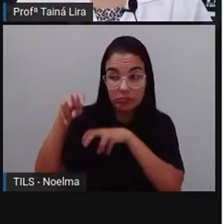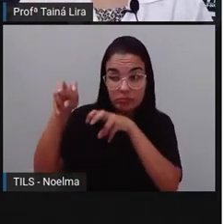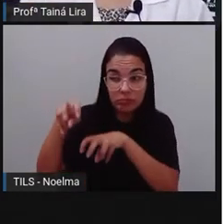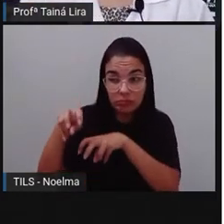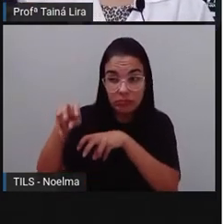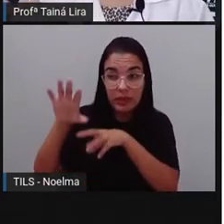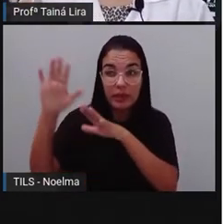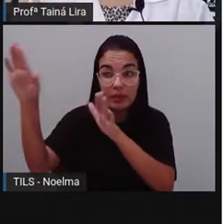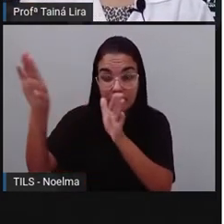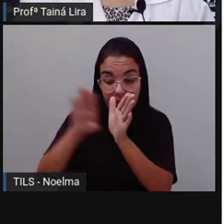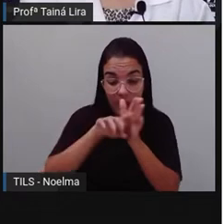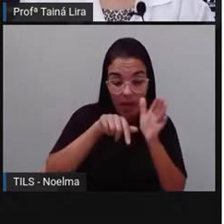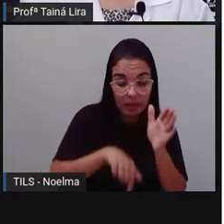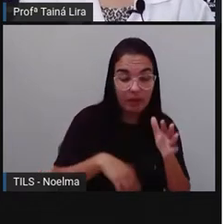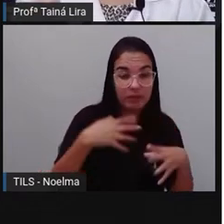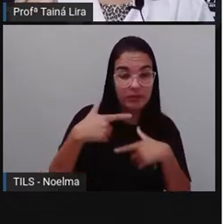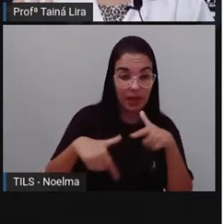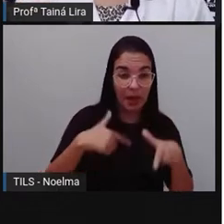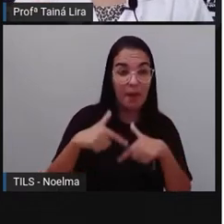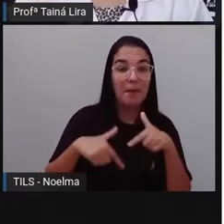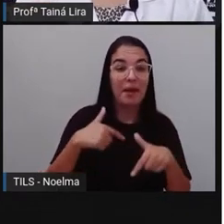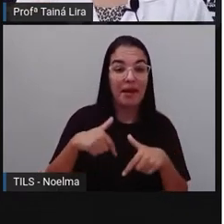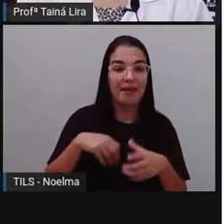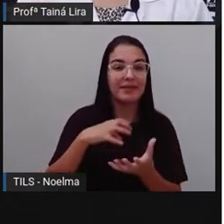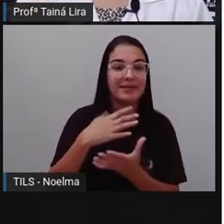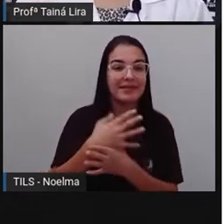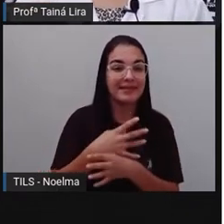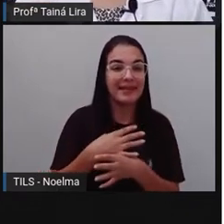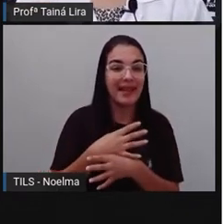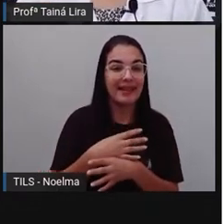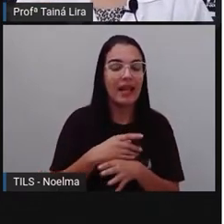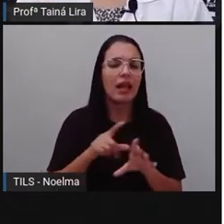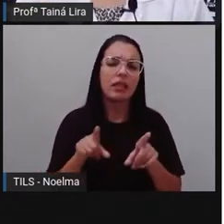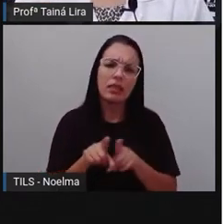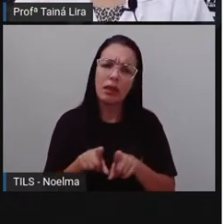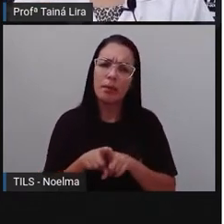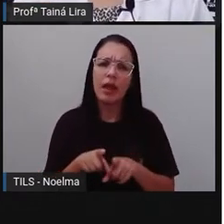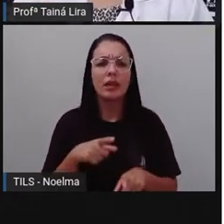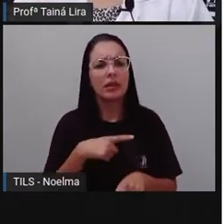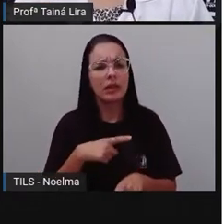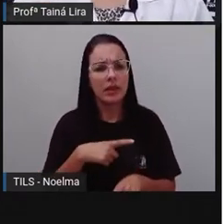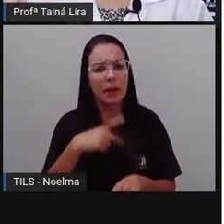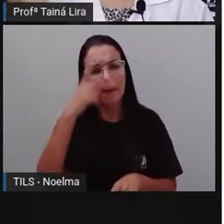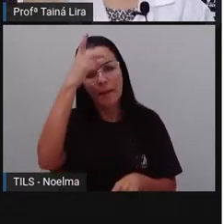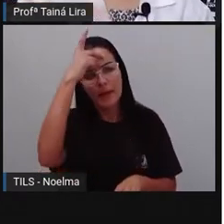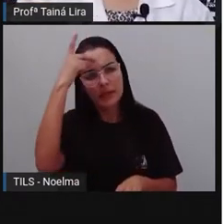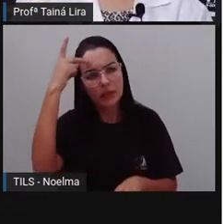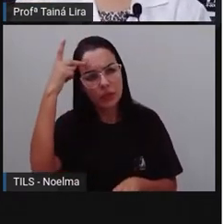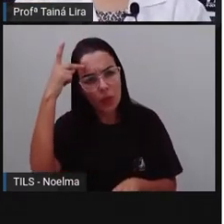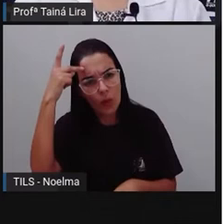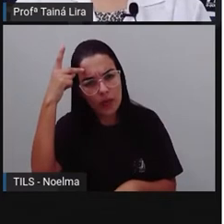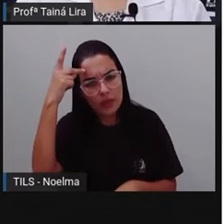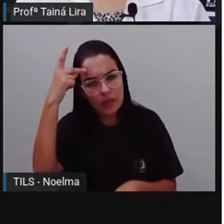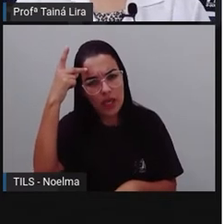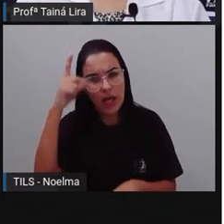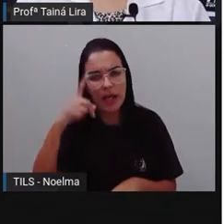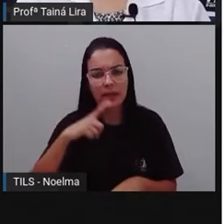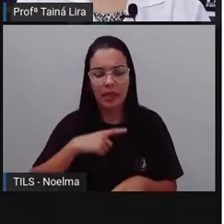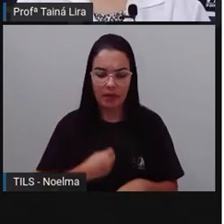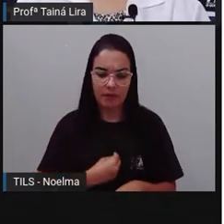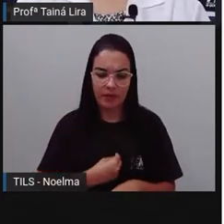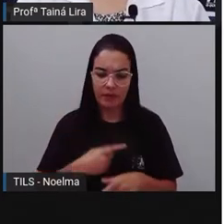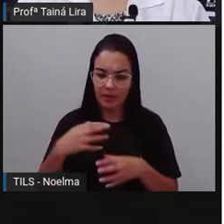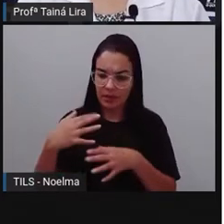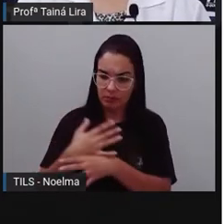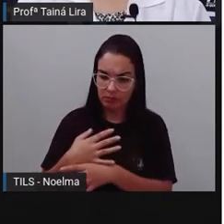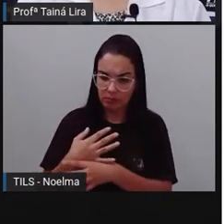trabalhar aqui na cidade. Inclusive, existem também pessoas que vivem no campo e vêm vender os seus produtos aqui